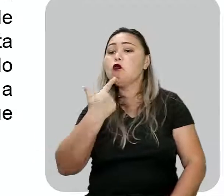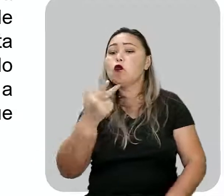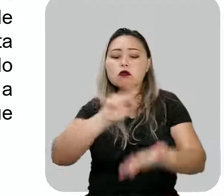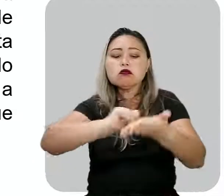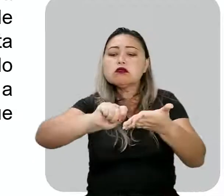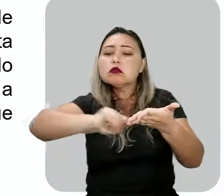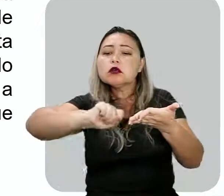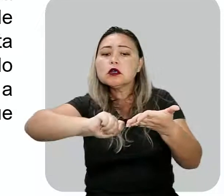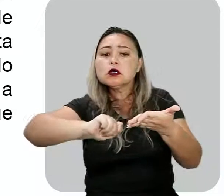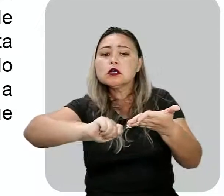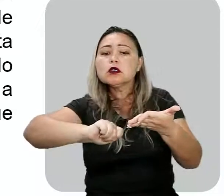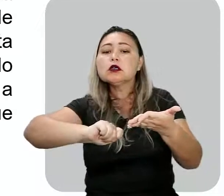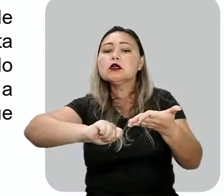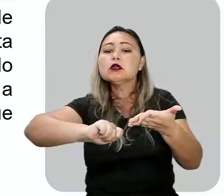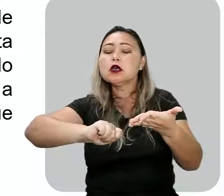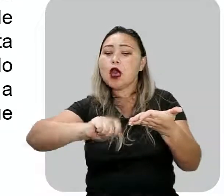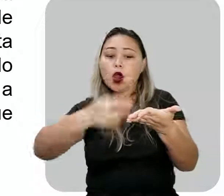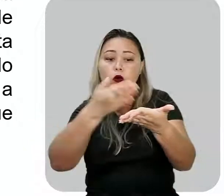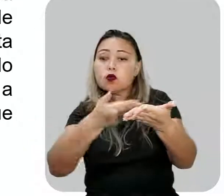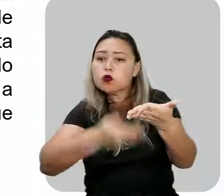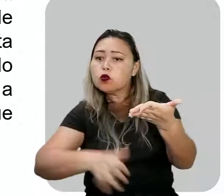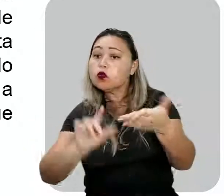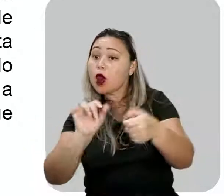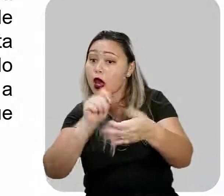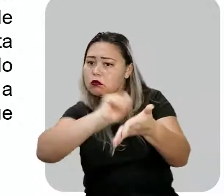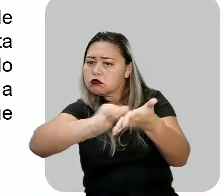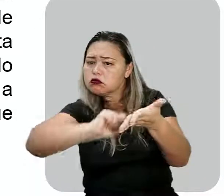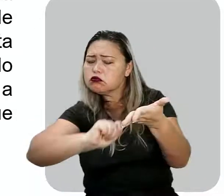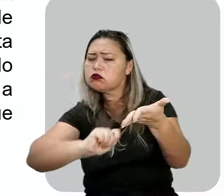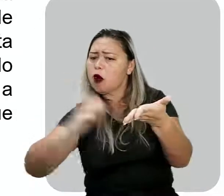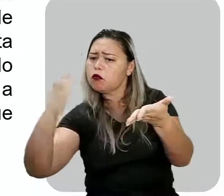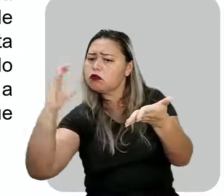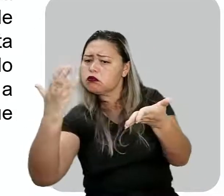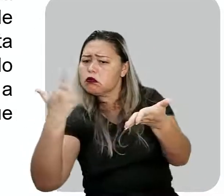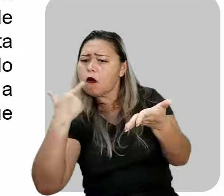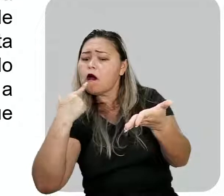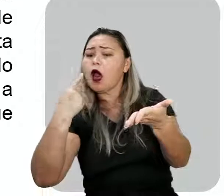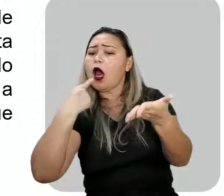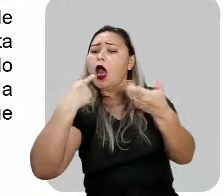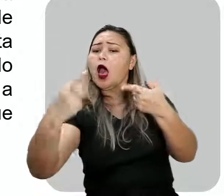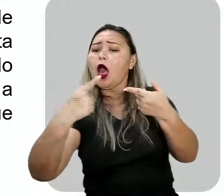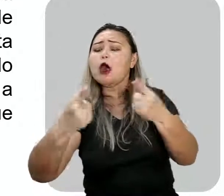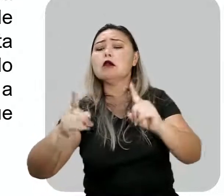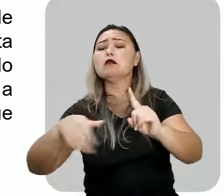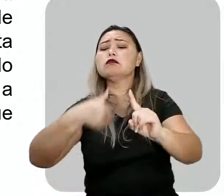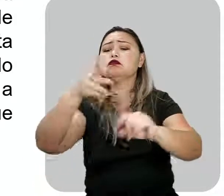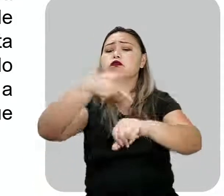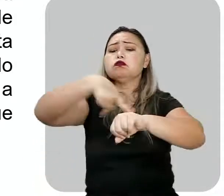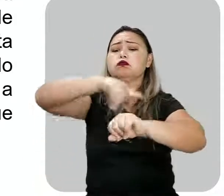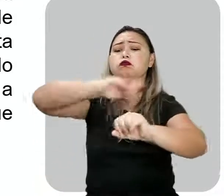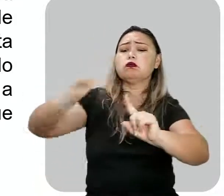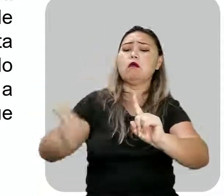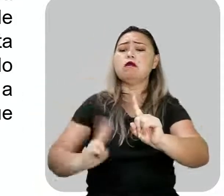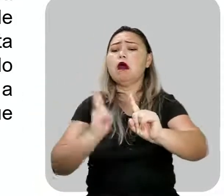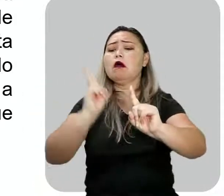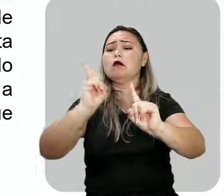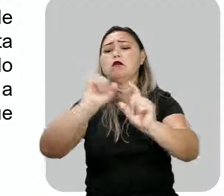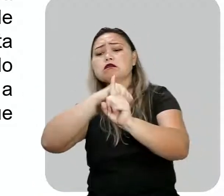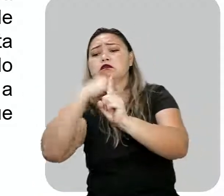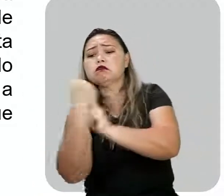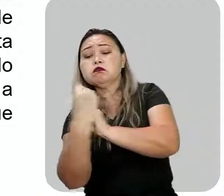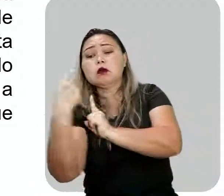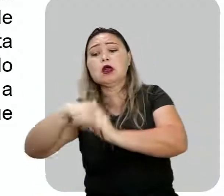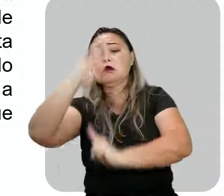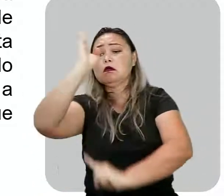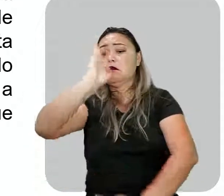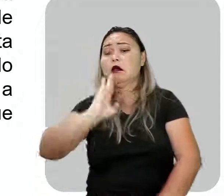cientificista, recrimina o nacionalismo e o ufonismo exacerbado da sociedade